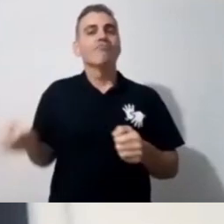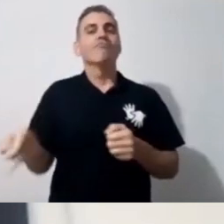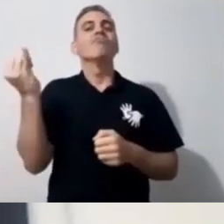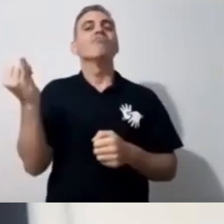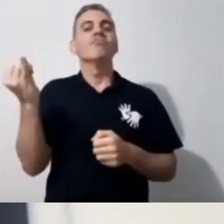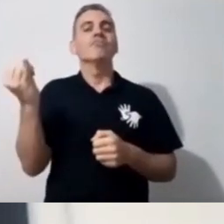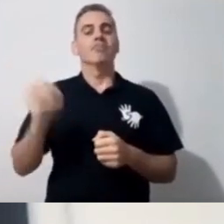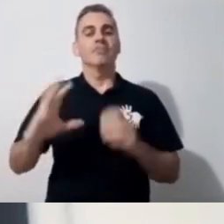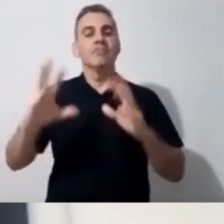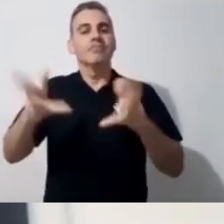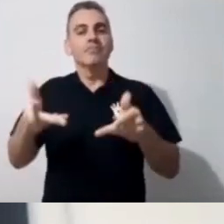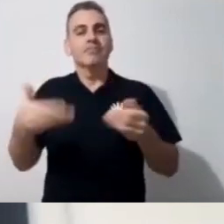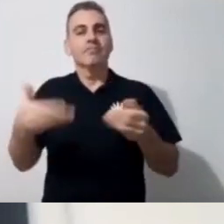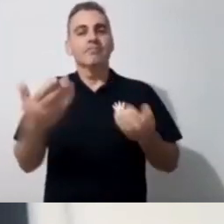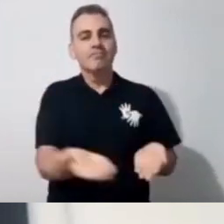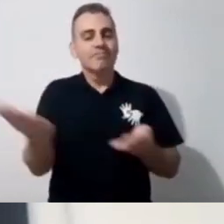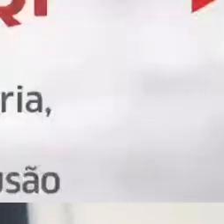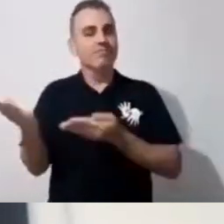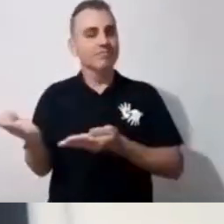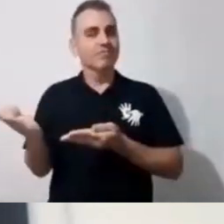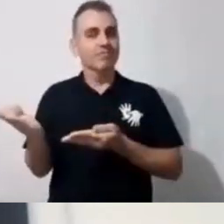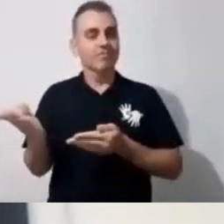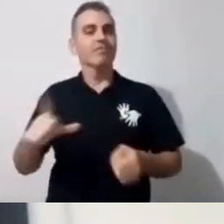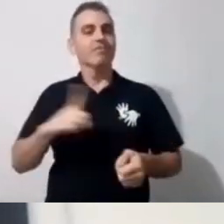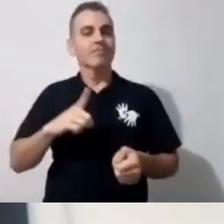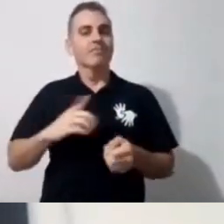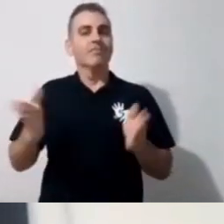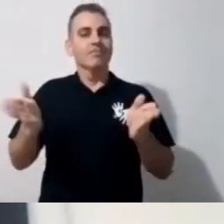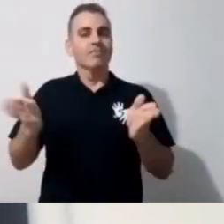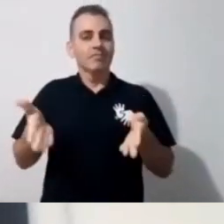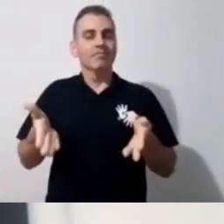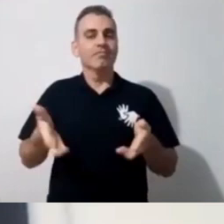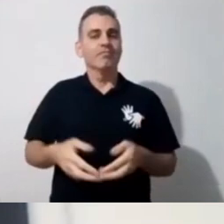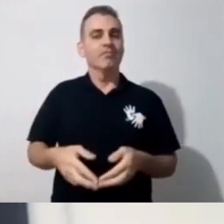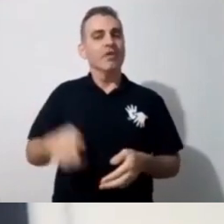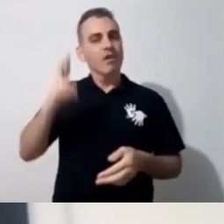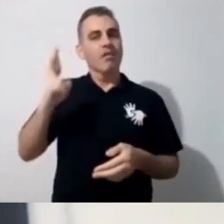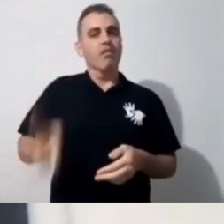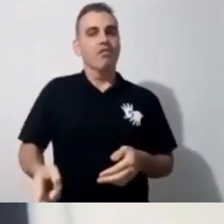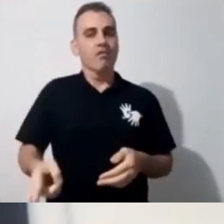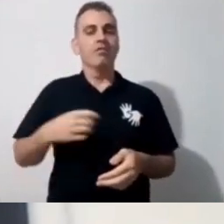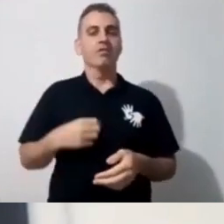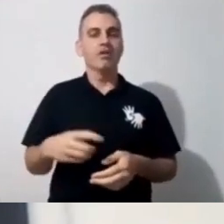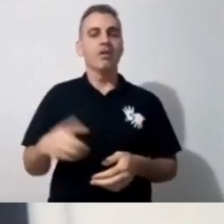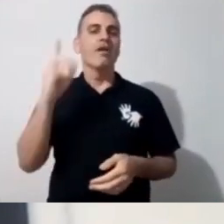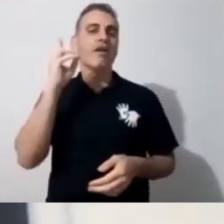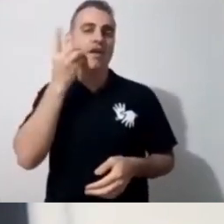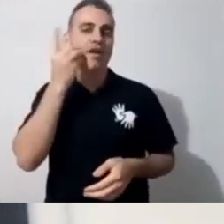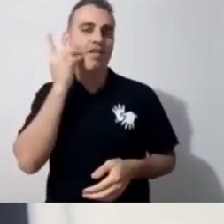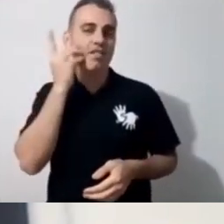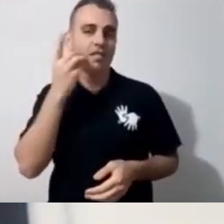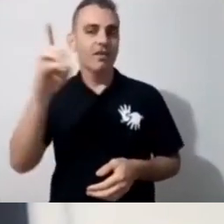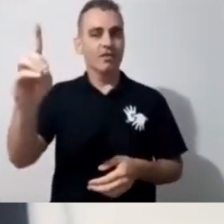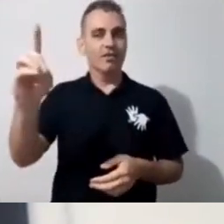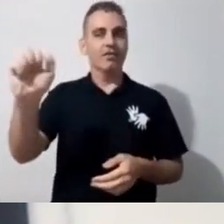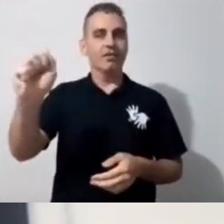convidados e estamos honrados hoje em receber a Daniela e seus convidados e